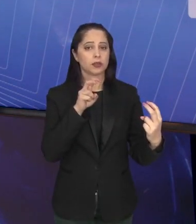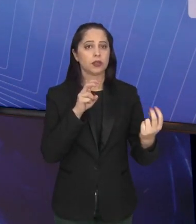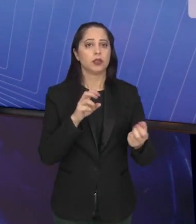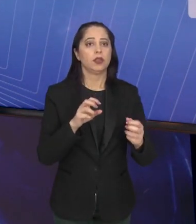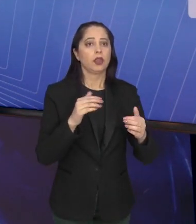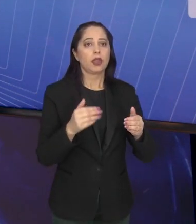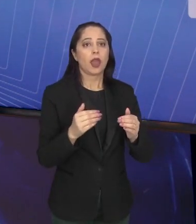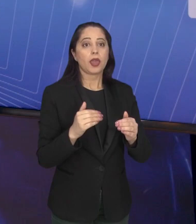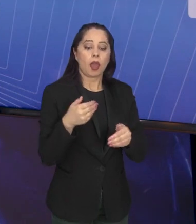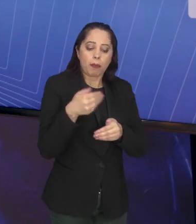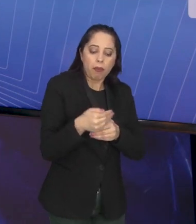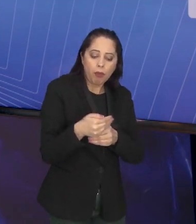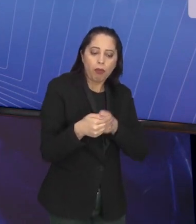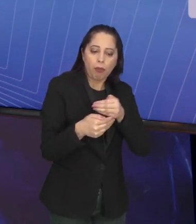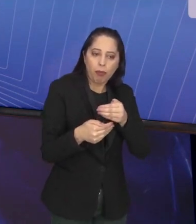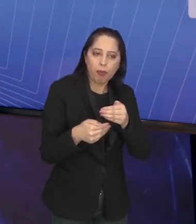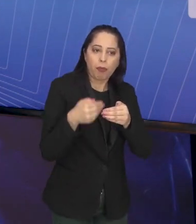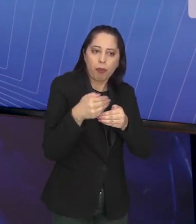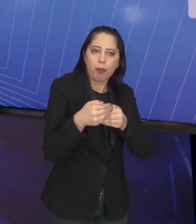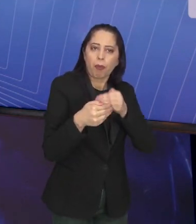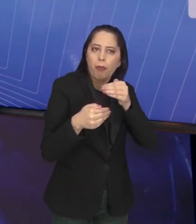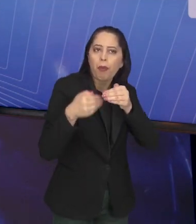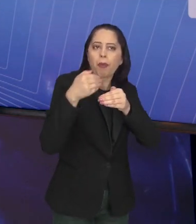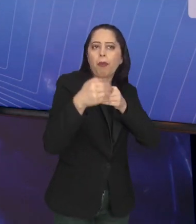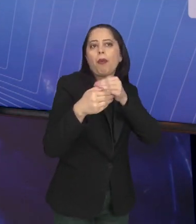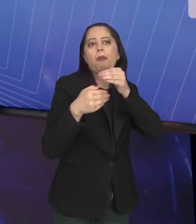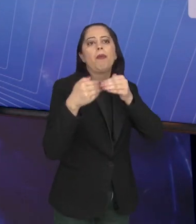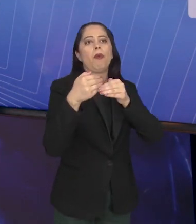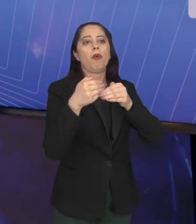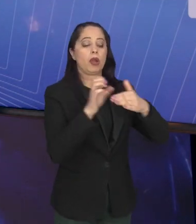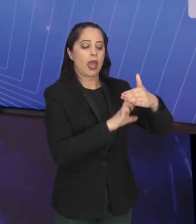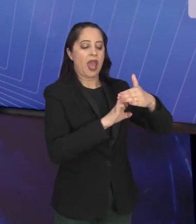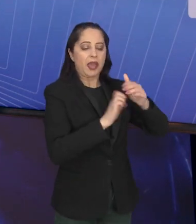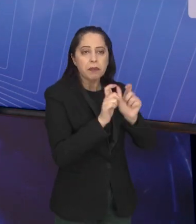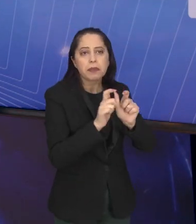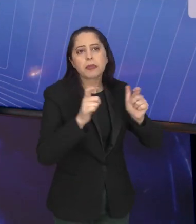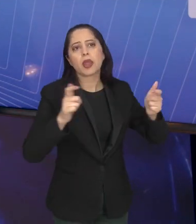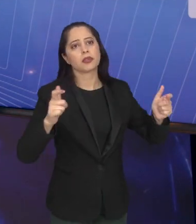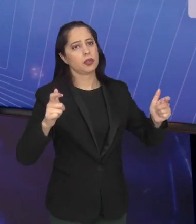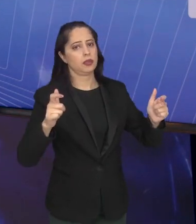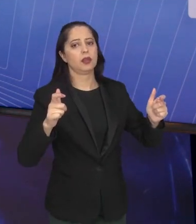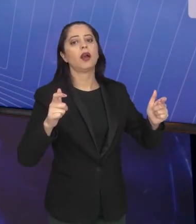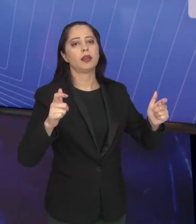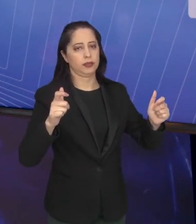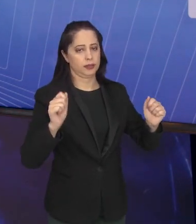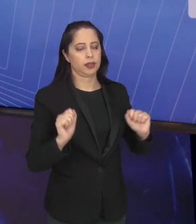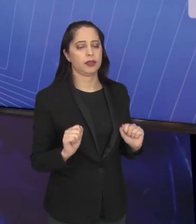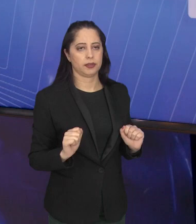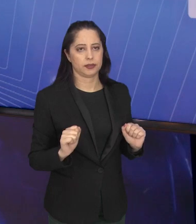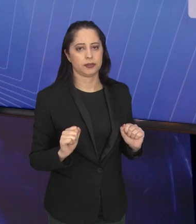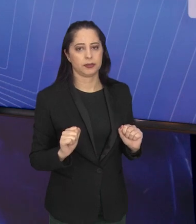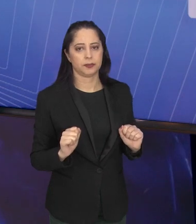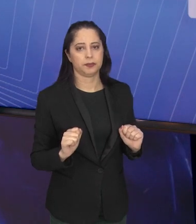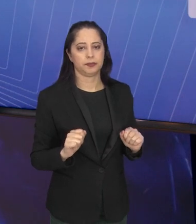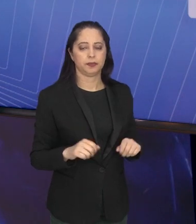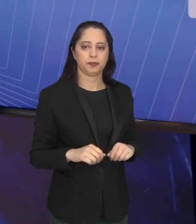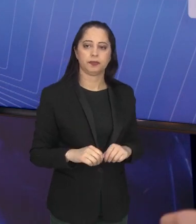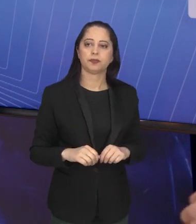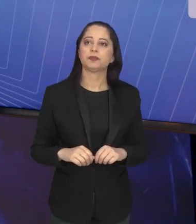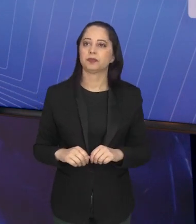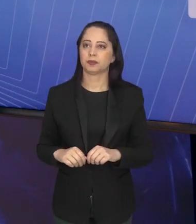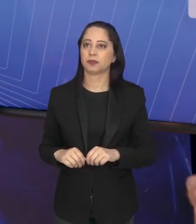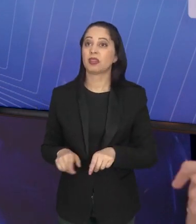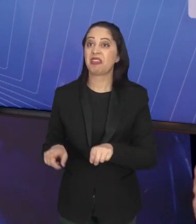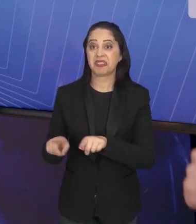co-working ou crescer conforme for possível para você crescer sem prejudicar o fluxo de